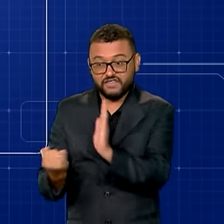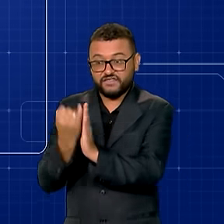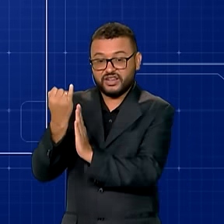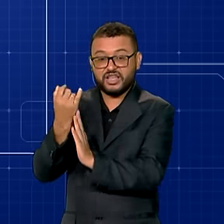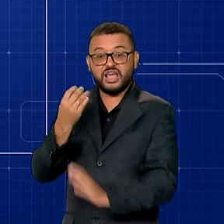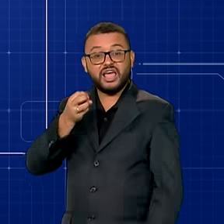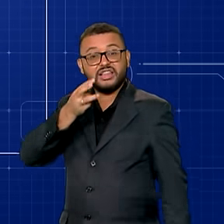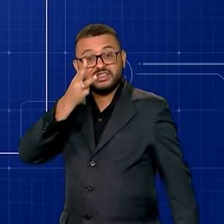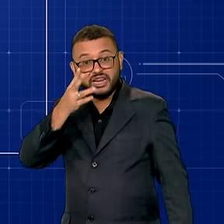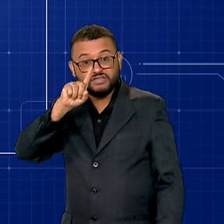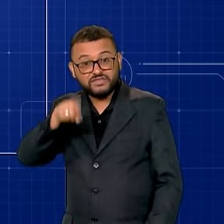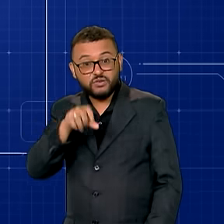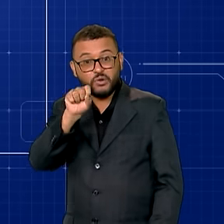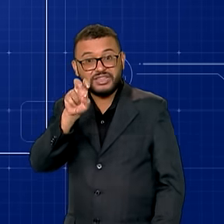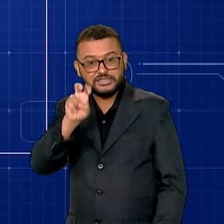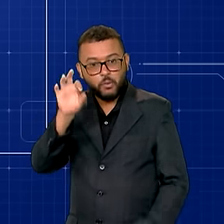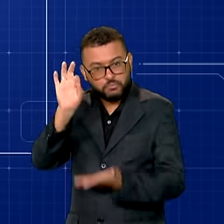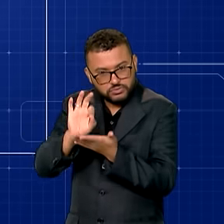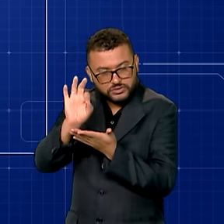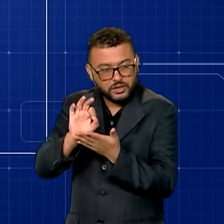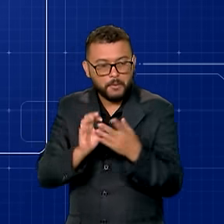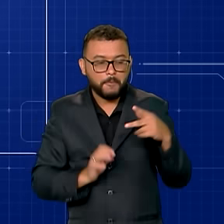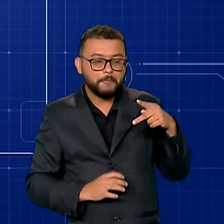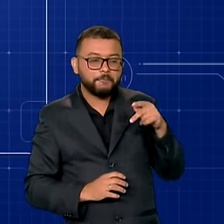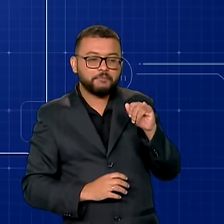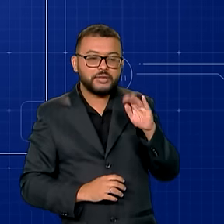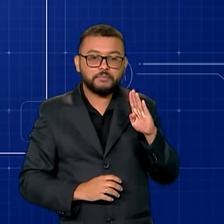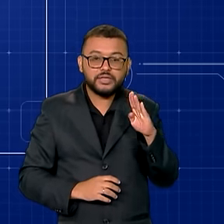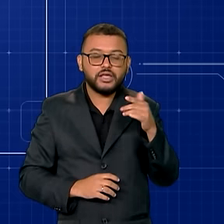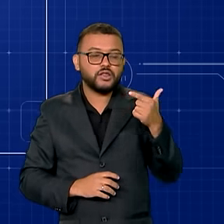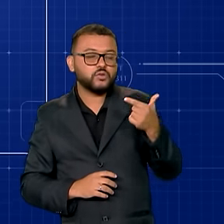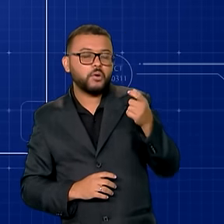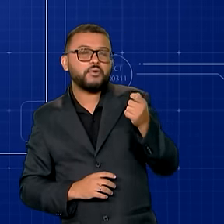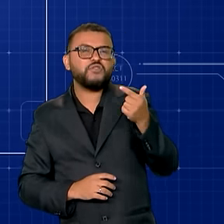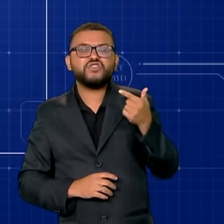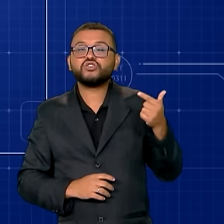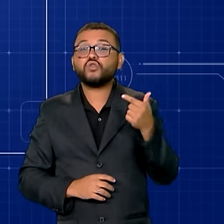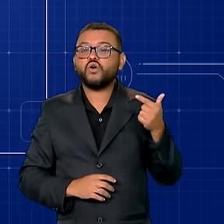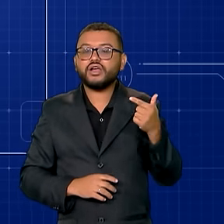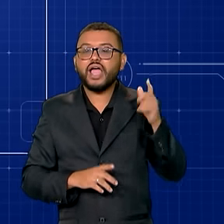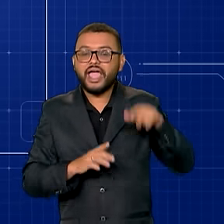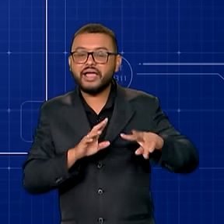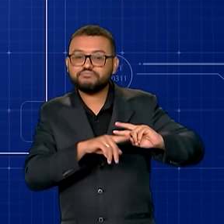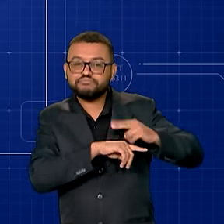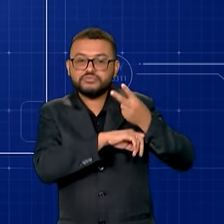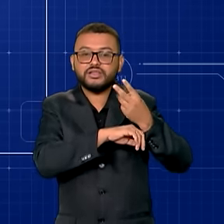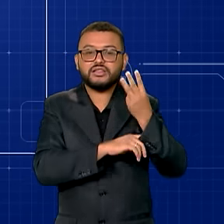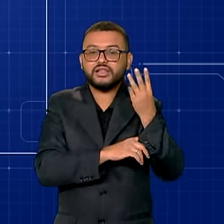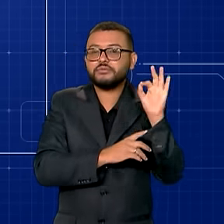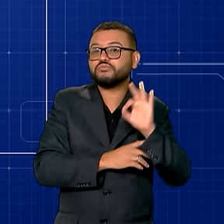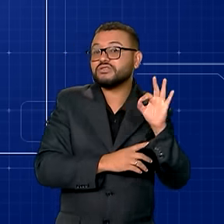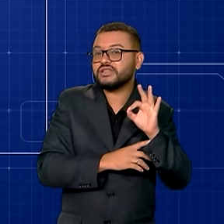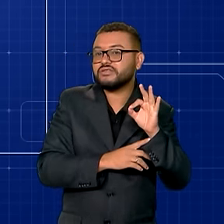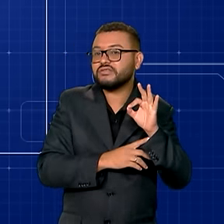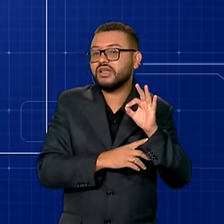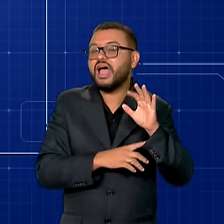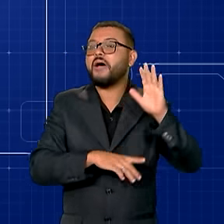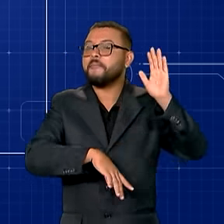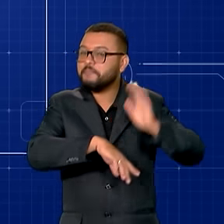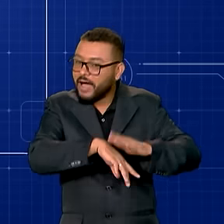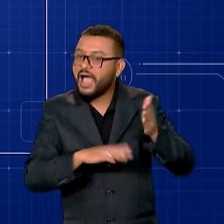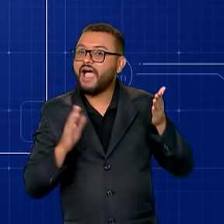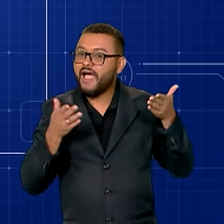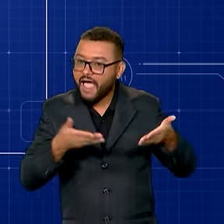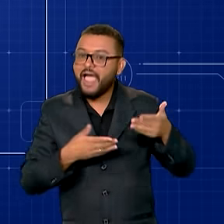3,85%. E o PIB de 2022 cresceu 3%. Logo, em 2024,